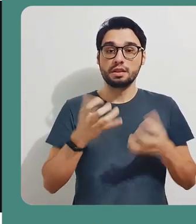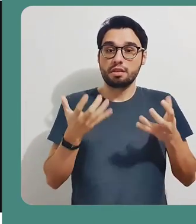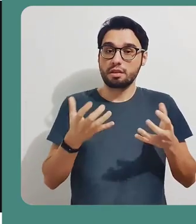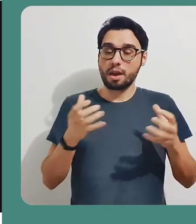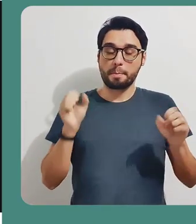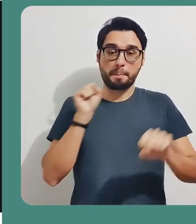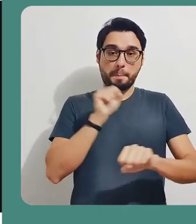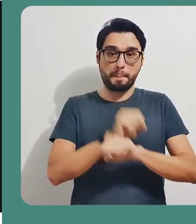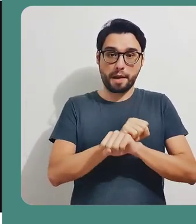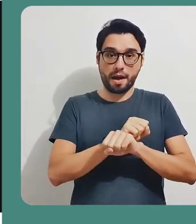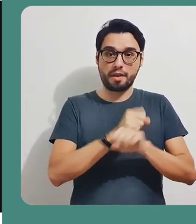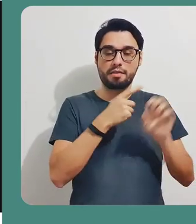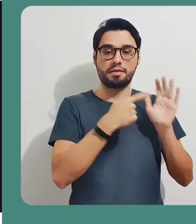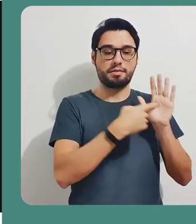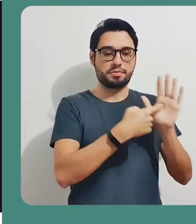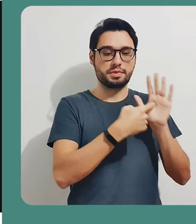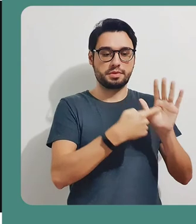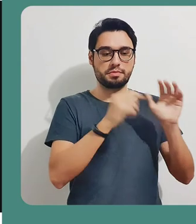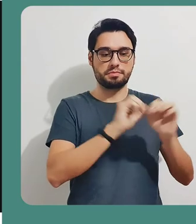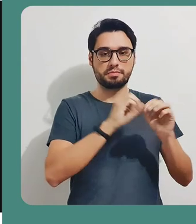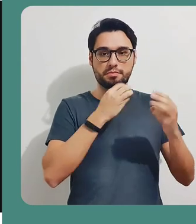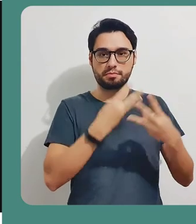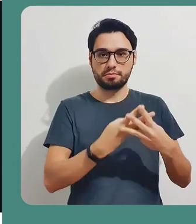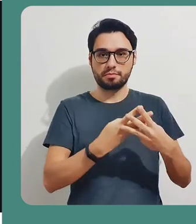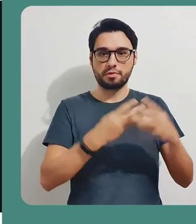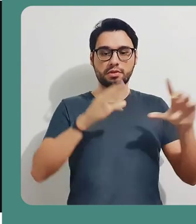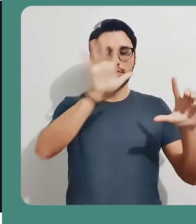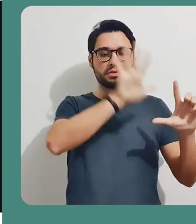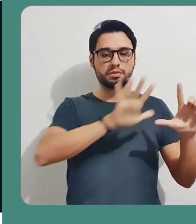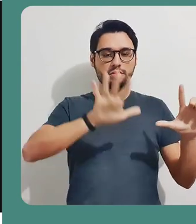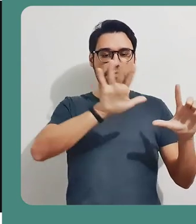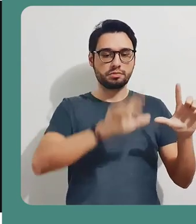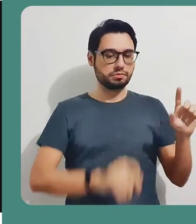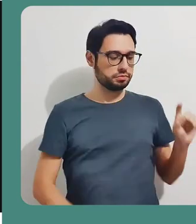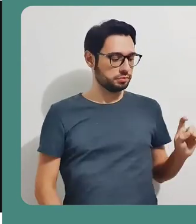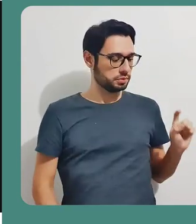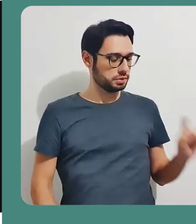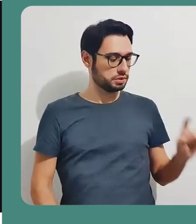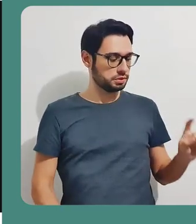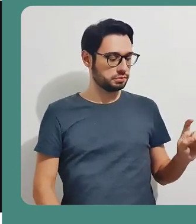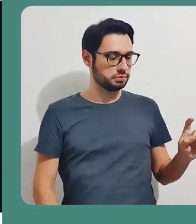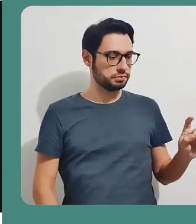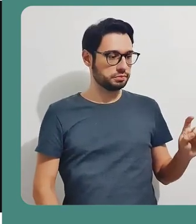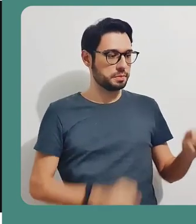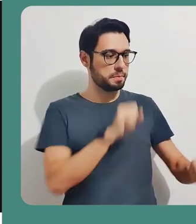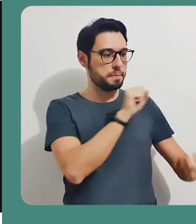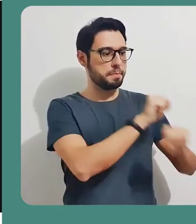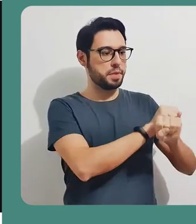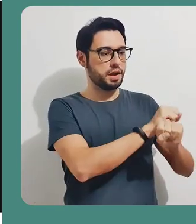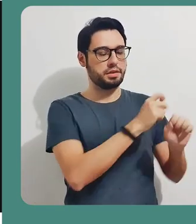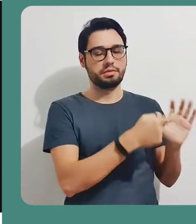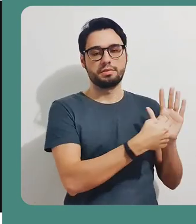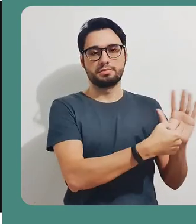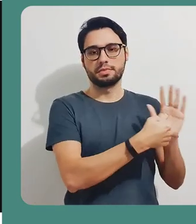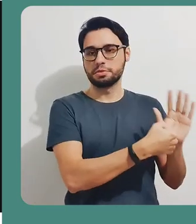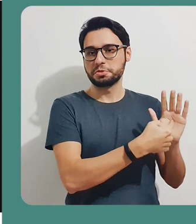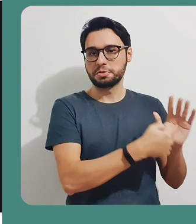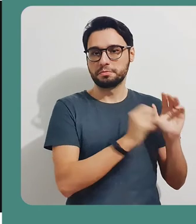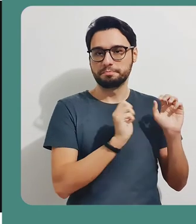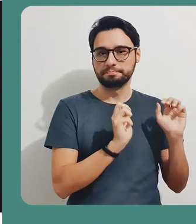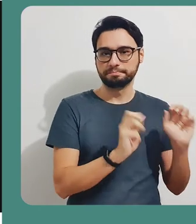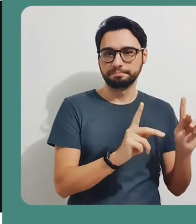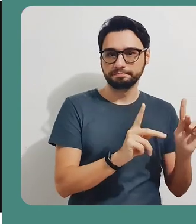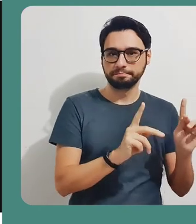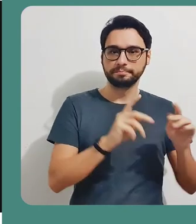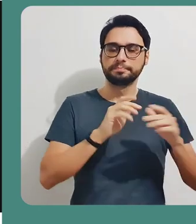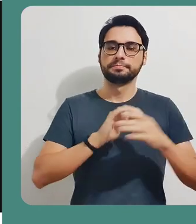Google Meets, e quando eu não quiser mais compartilhar, eu venho aqui novamente na parte inferior direita, e clico